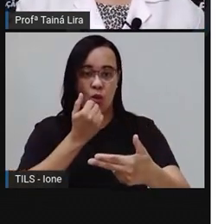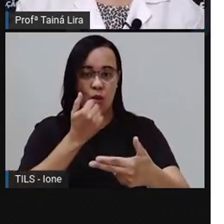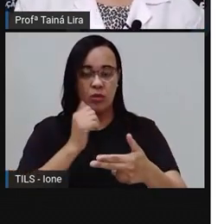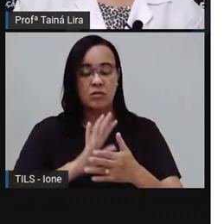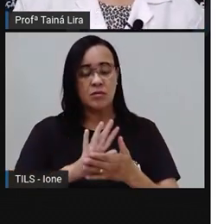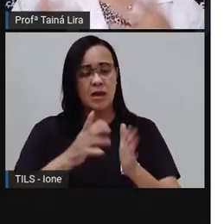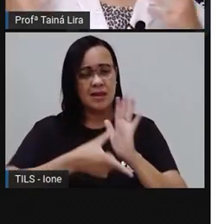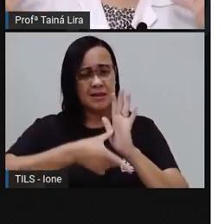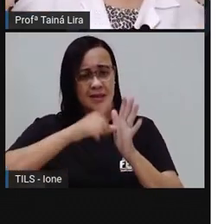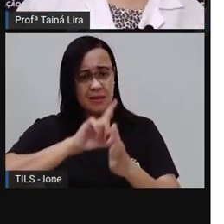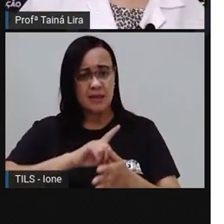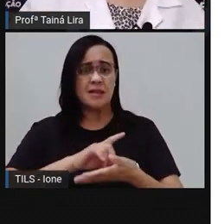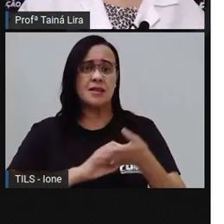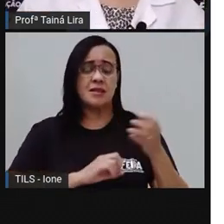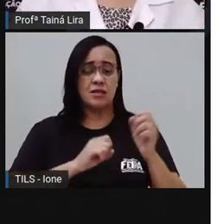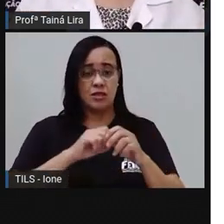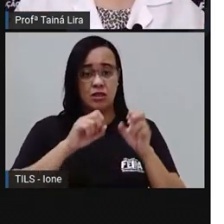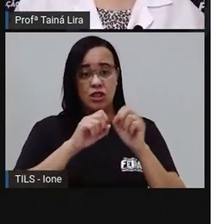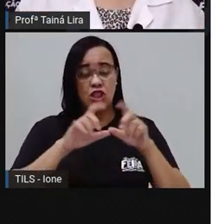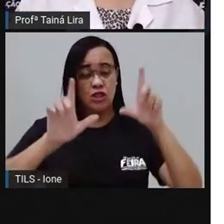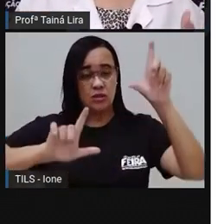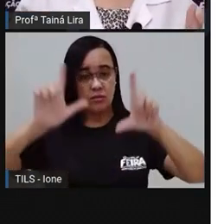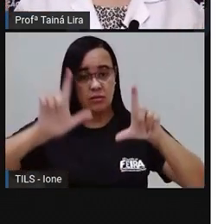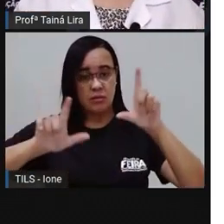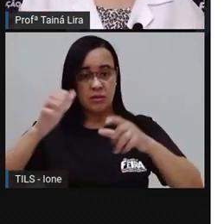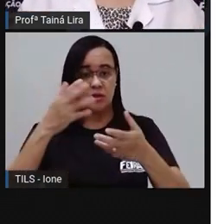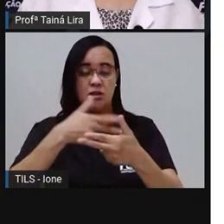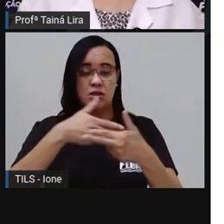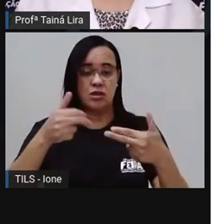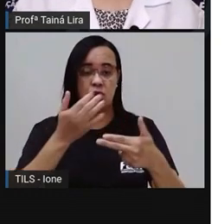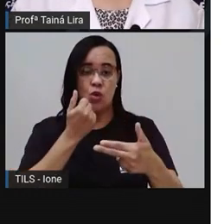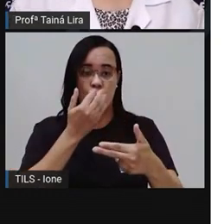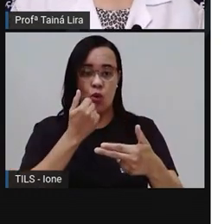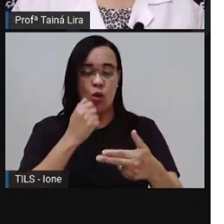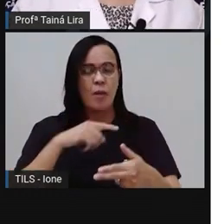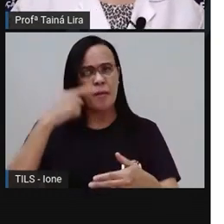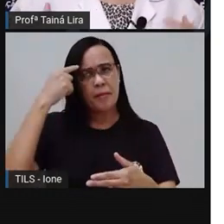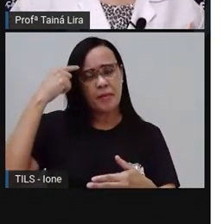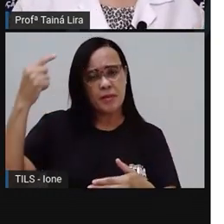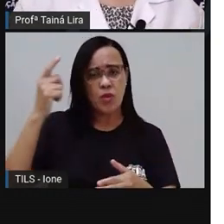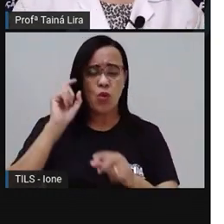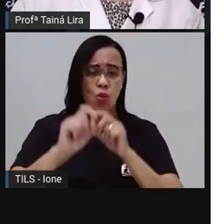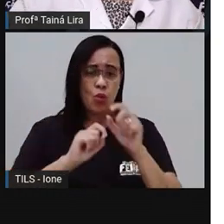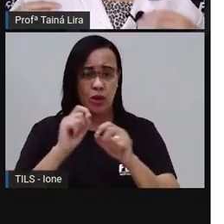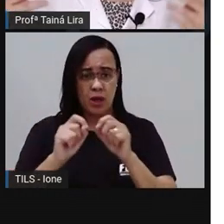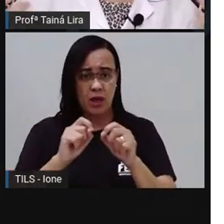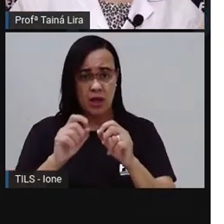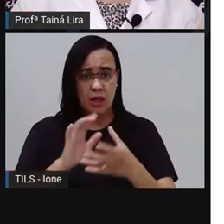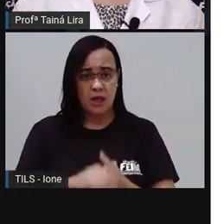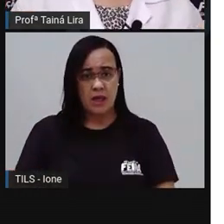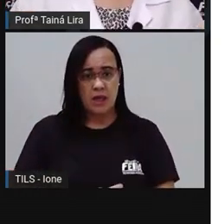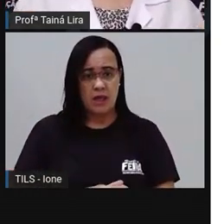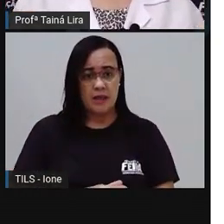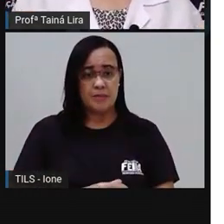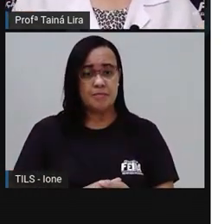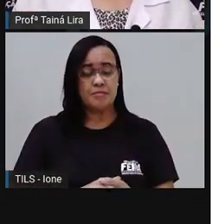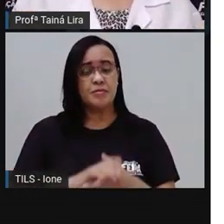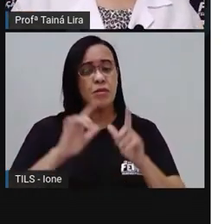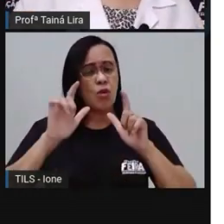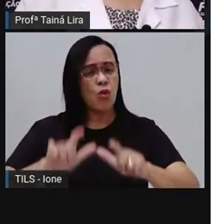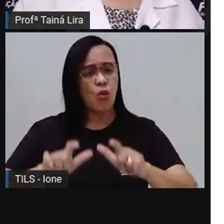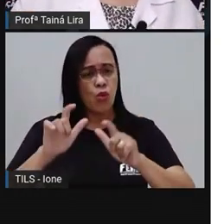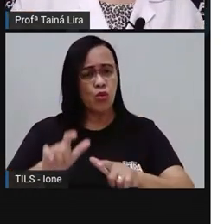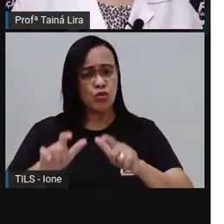culinários, o que que nós temos que pensar? Onde é que eu encontro uma receita,